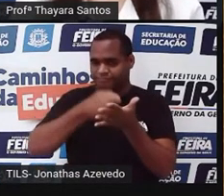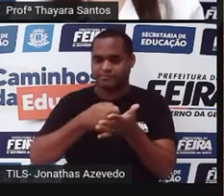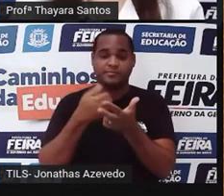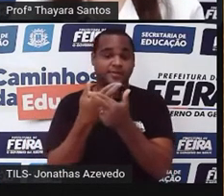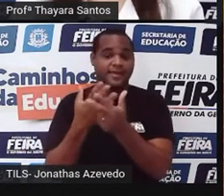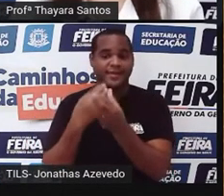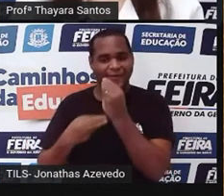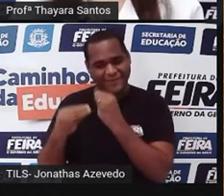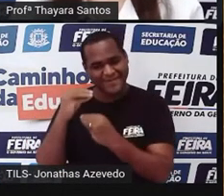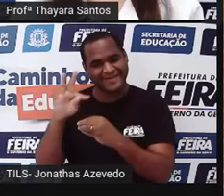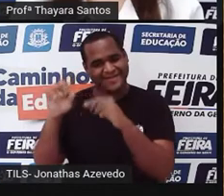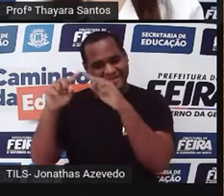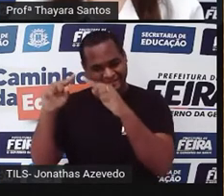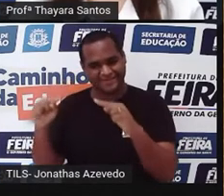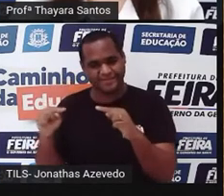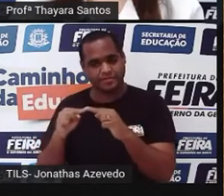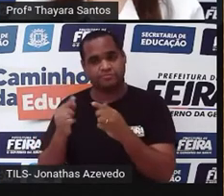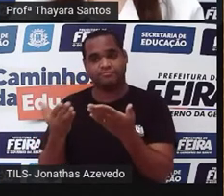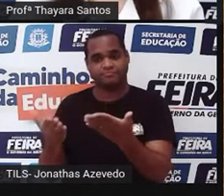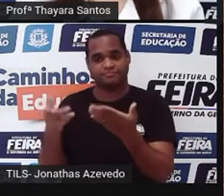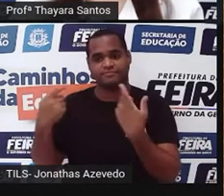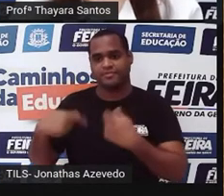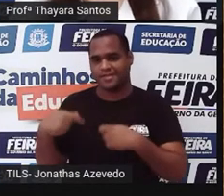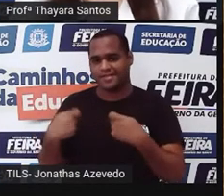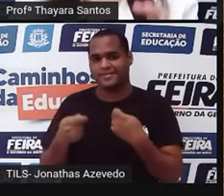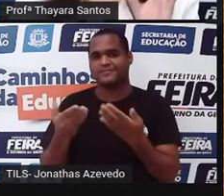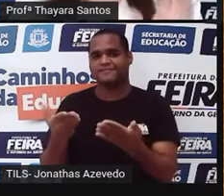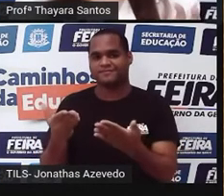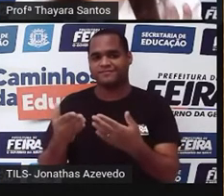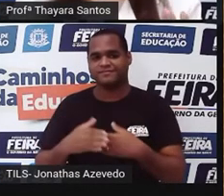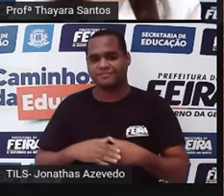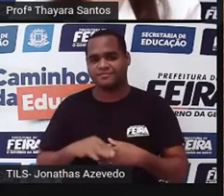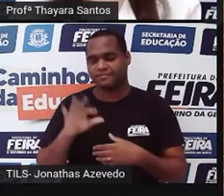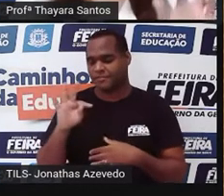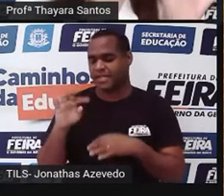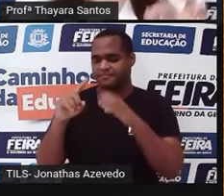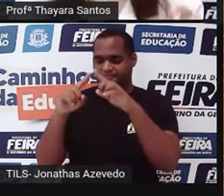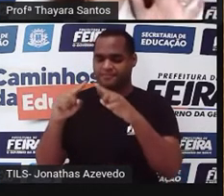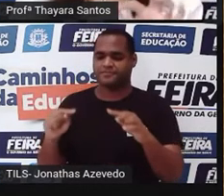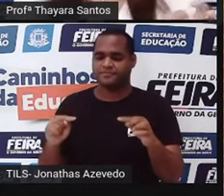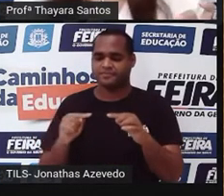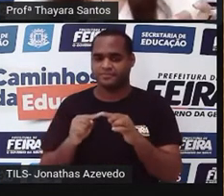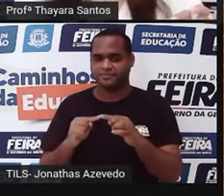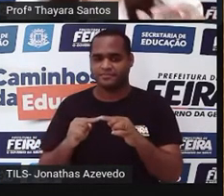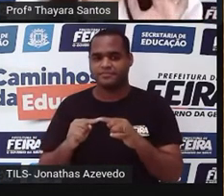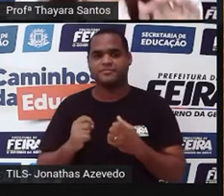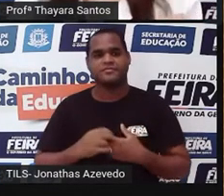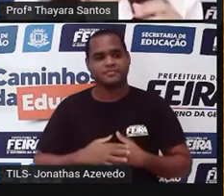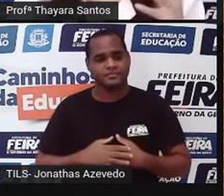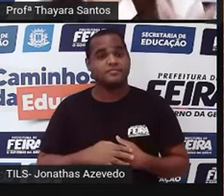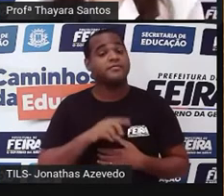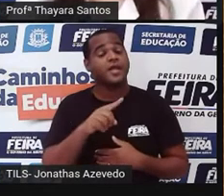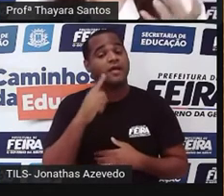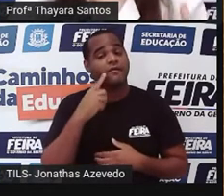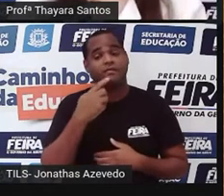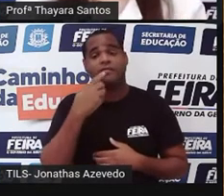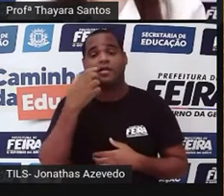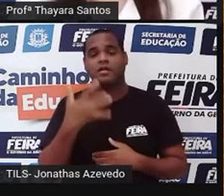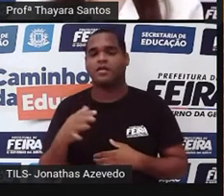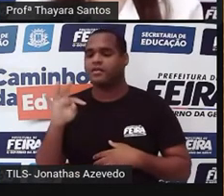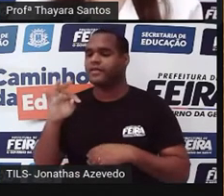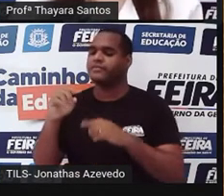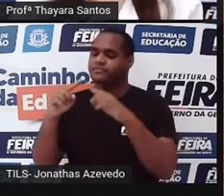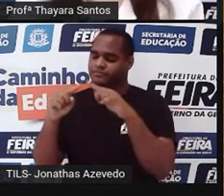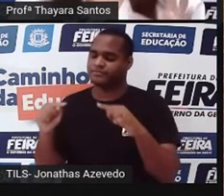alimento transgênico tenha esse símbolo aqui na embalagem, que um triângulo amarelo com um T no meio. Isso daí vai indicar que aquele